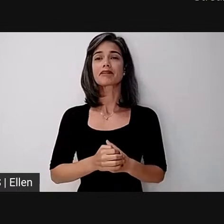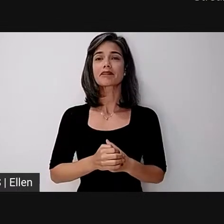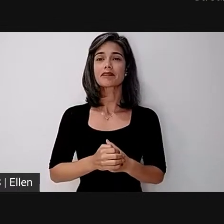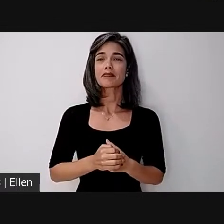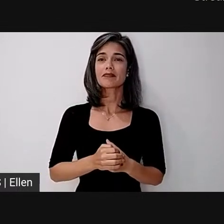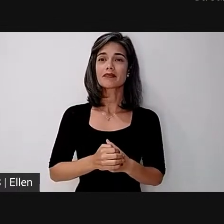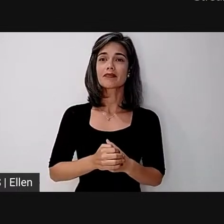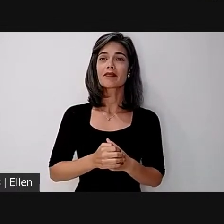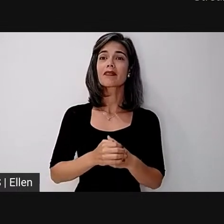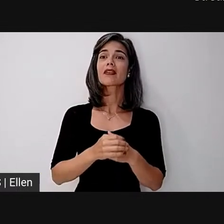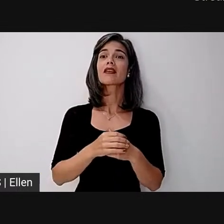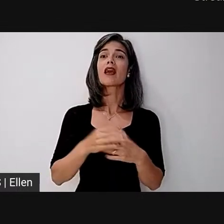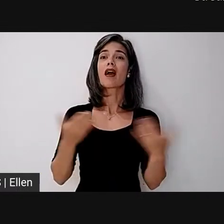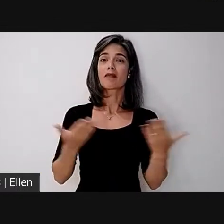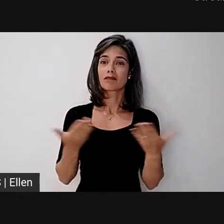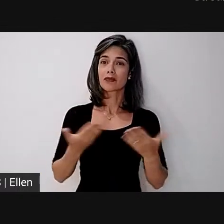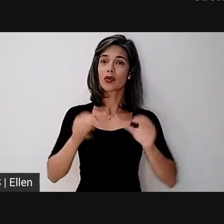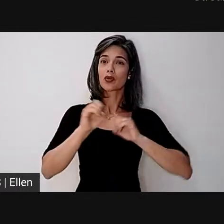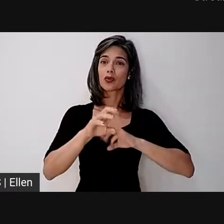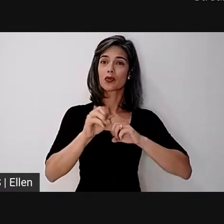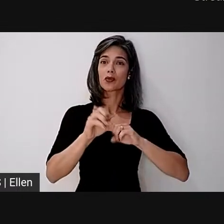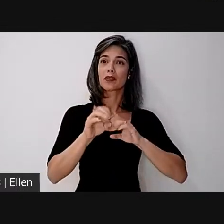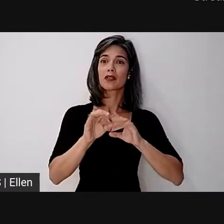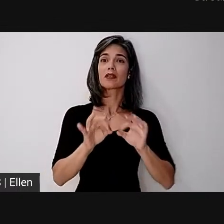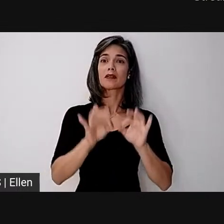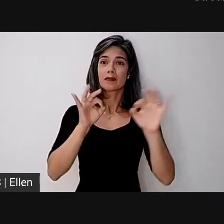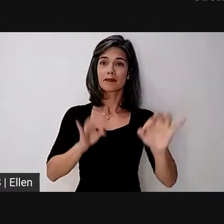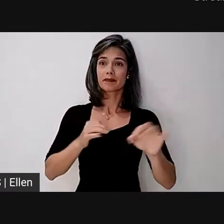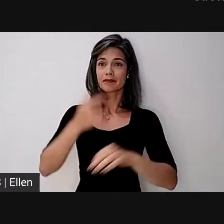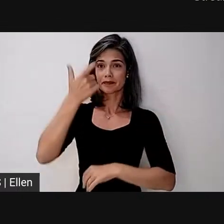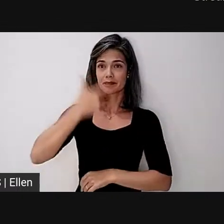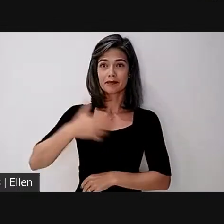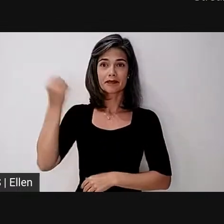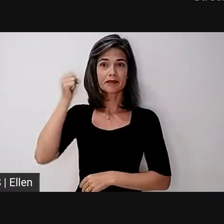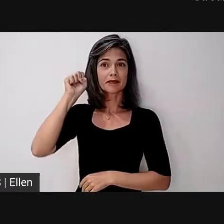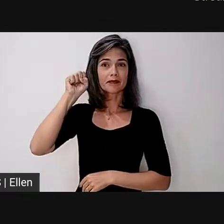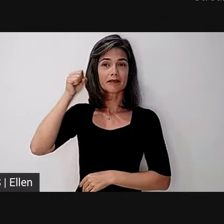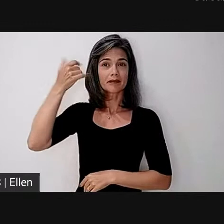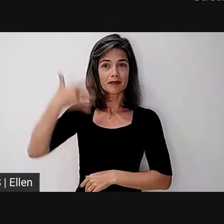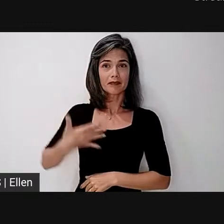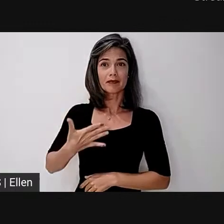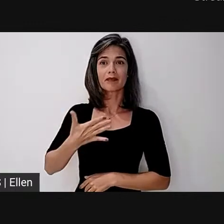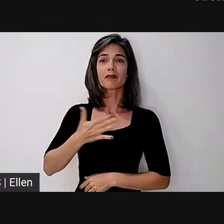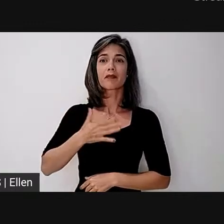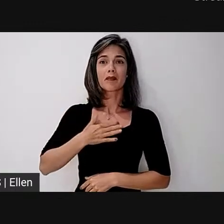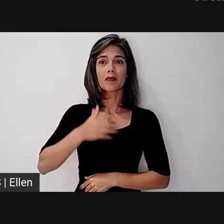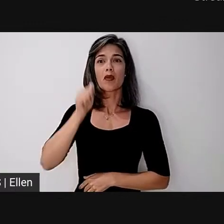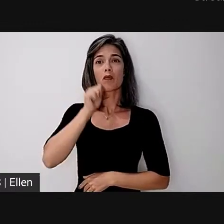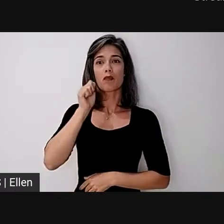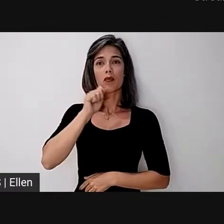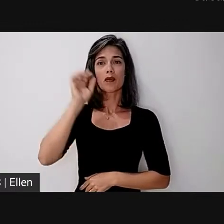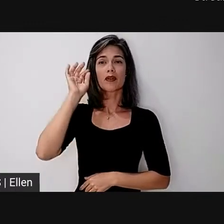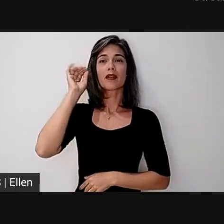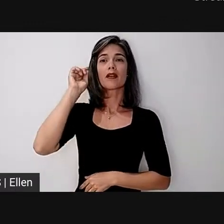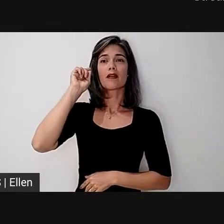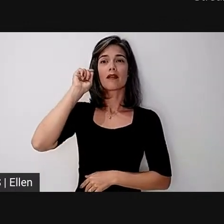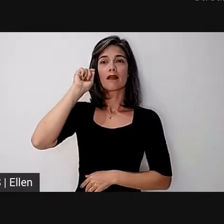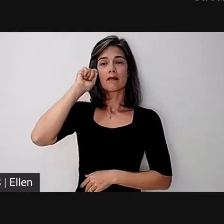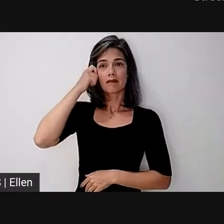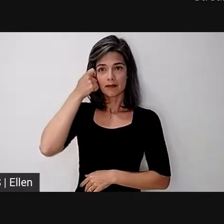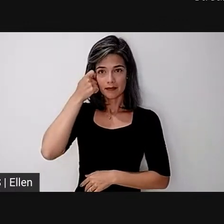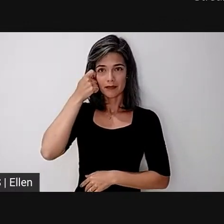na modalidade AD. Eu sou uma mulher negra, tenho meus cabelos encaracolados na altura da orelha,